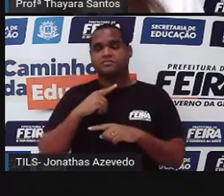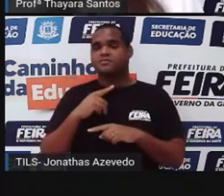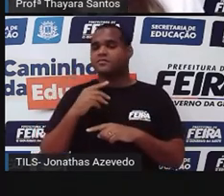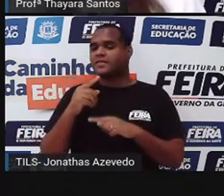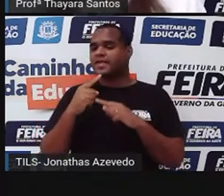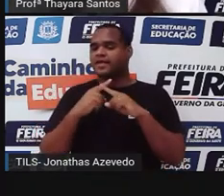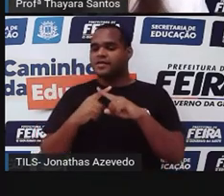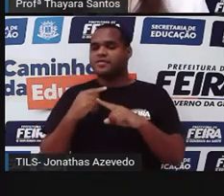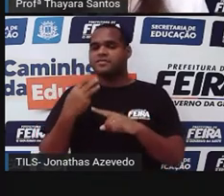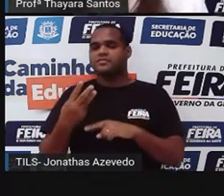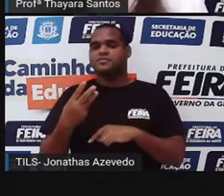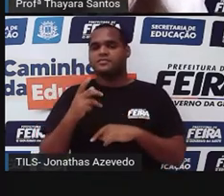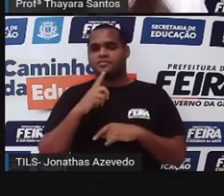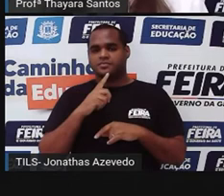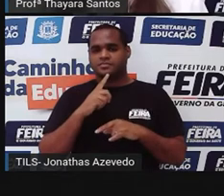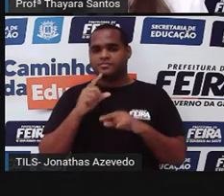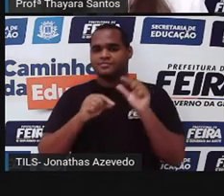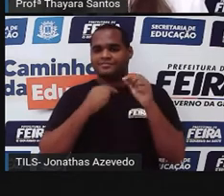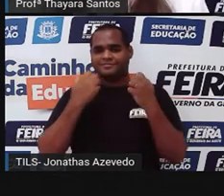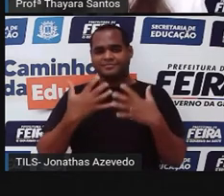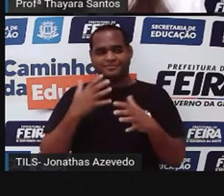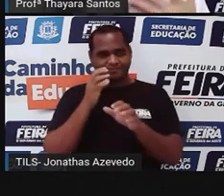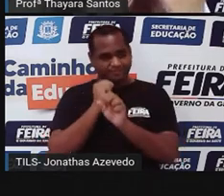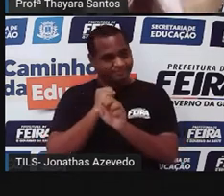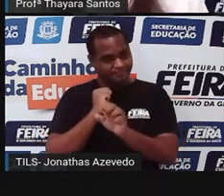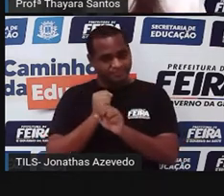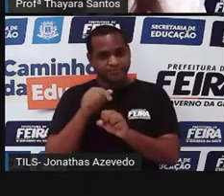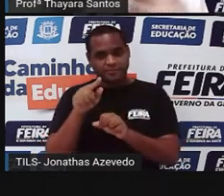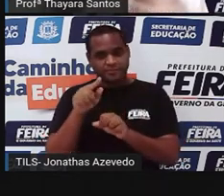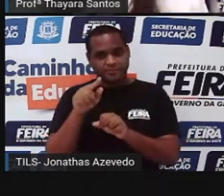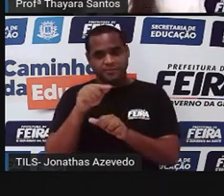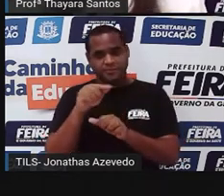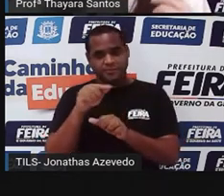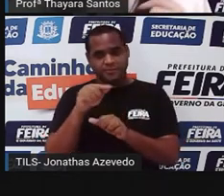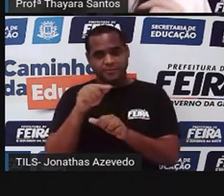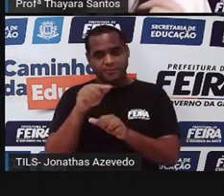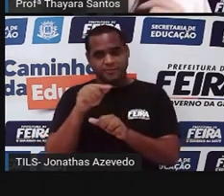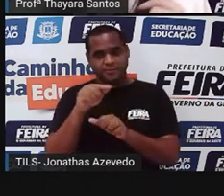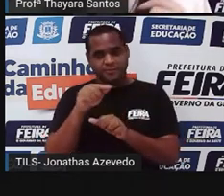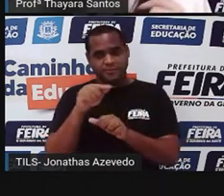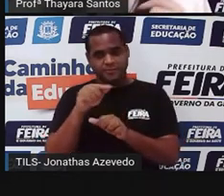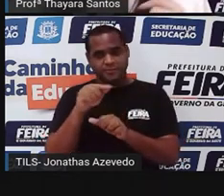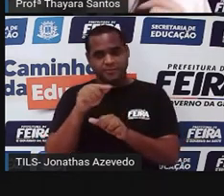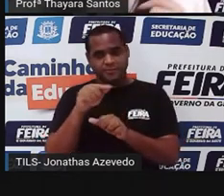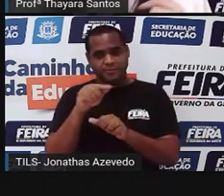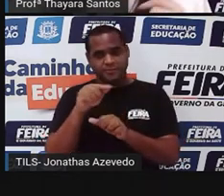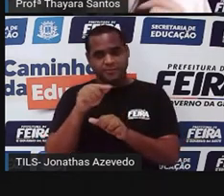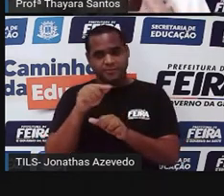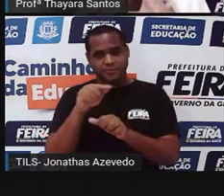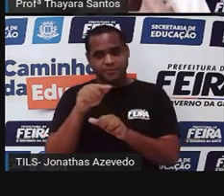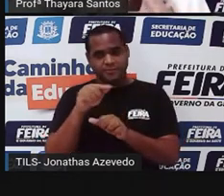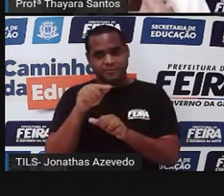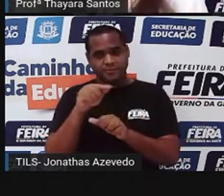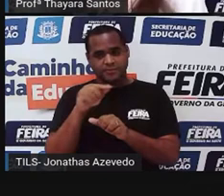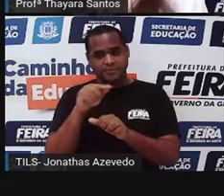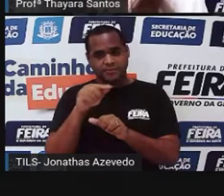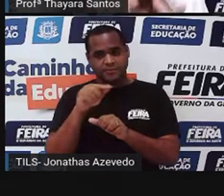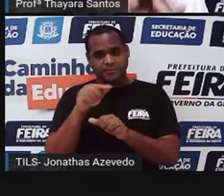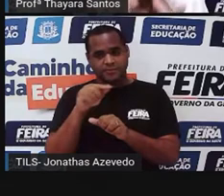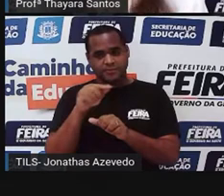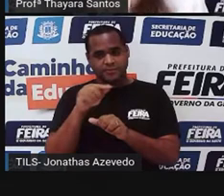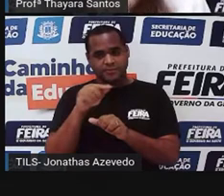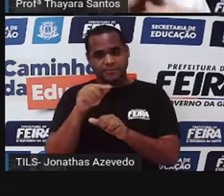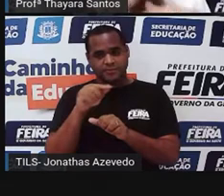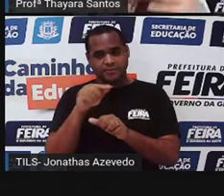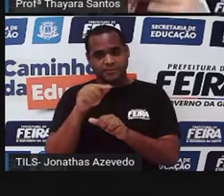3. Então, feito esse cálculo, a gente acharia o volume desse objeto. Então, os cilíndricos